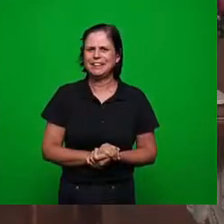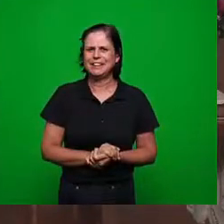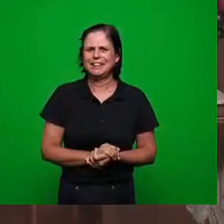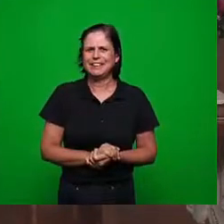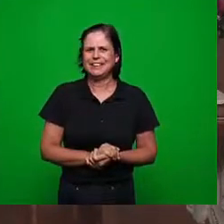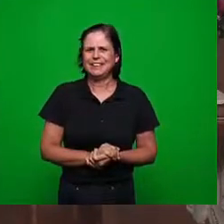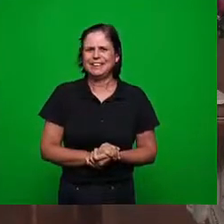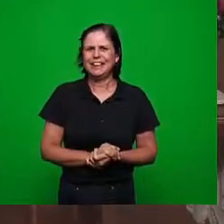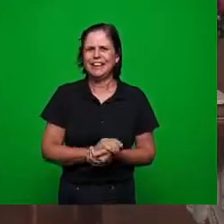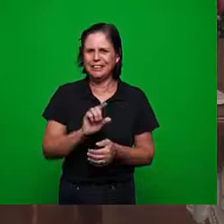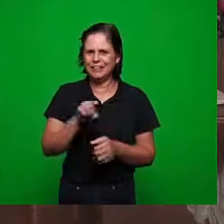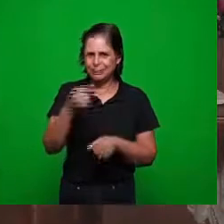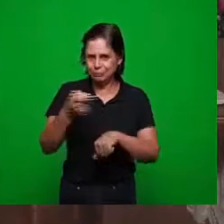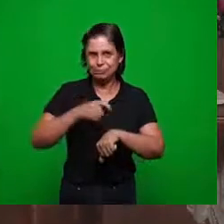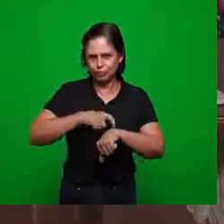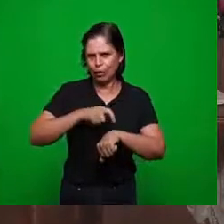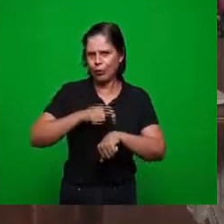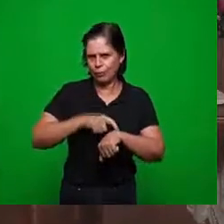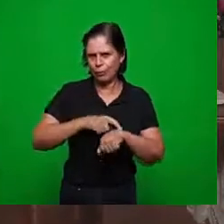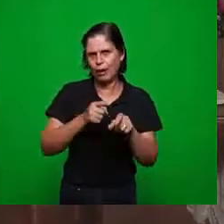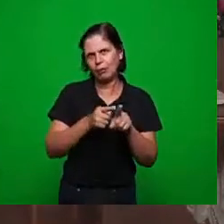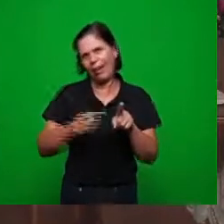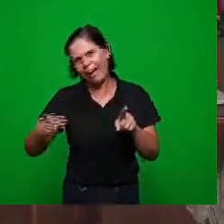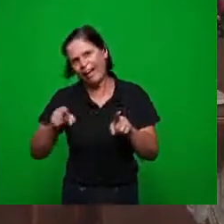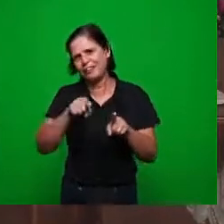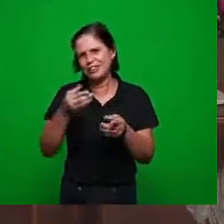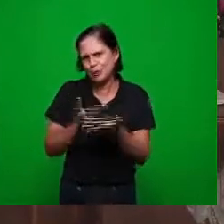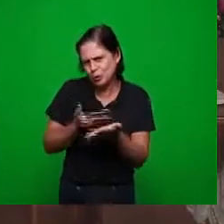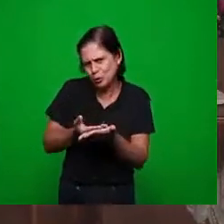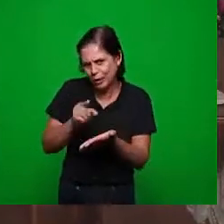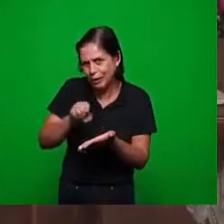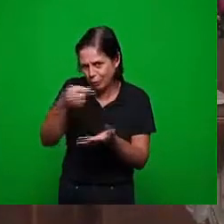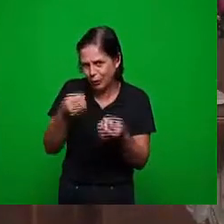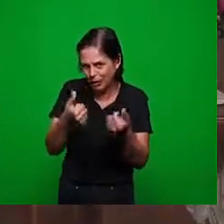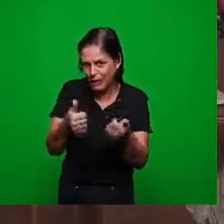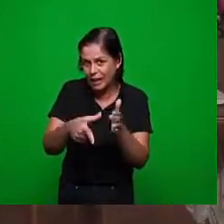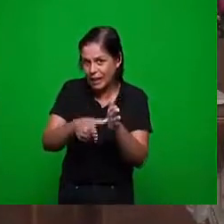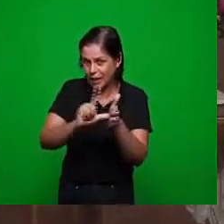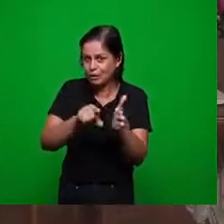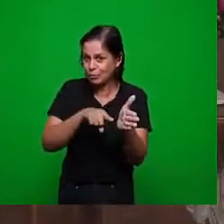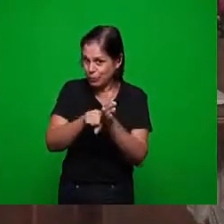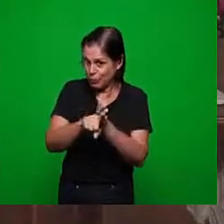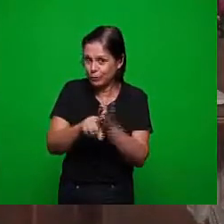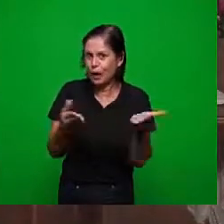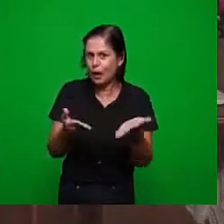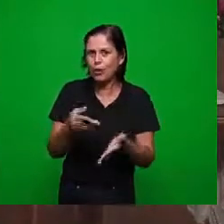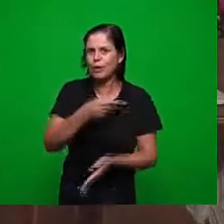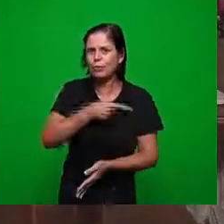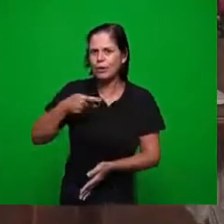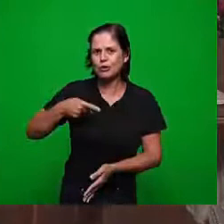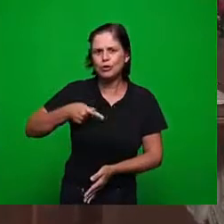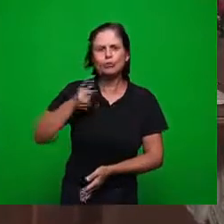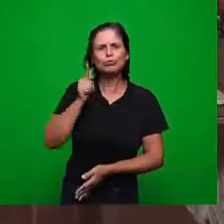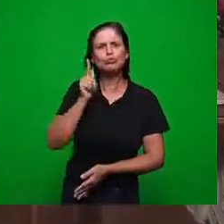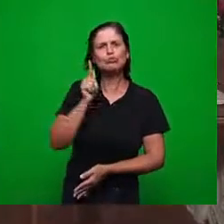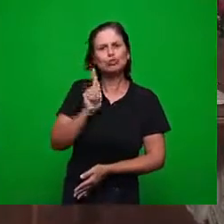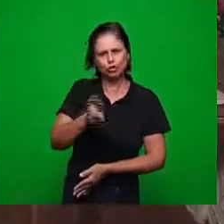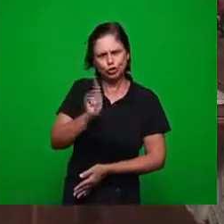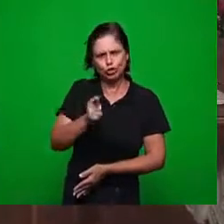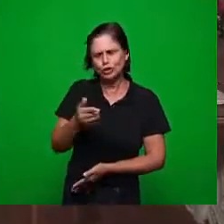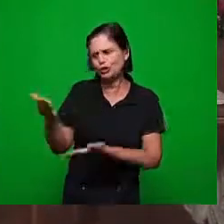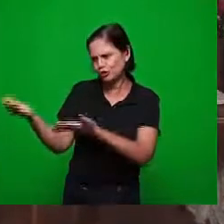daremos um bom período de intervalo para os irmãos trabalharem em cima do assunto Nós iremos passar agora a palavra ao pastor Gedelti para dar uma palavra